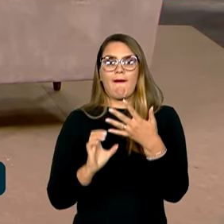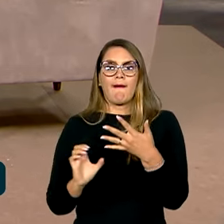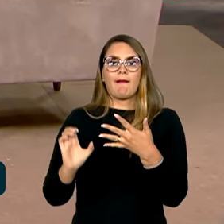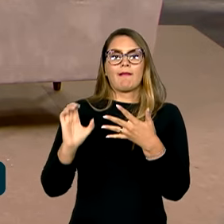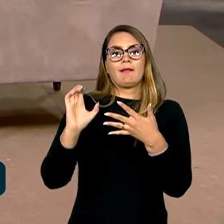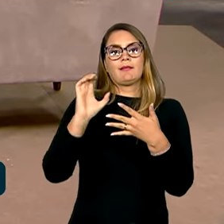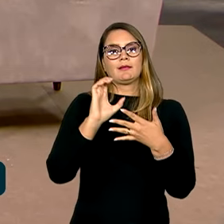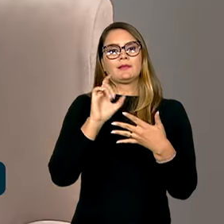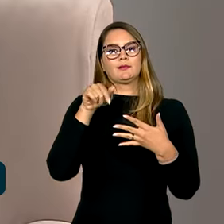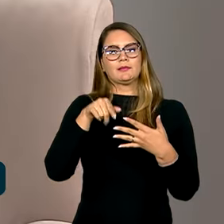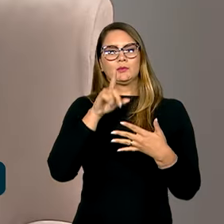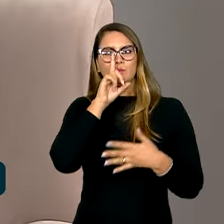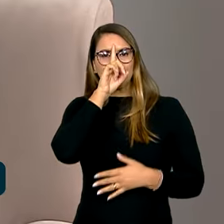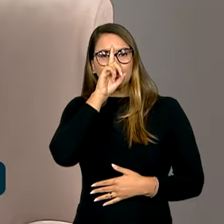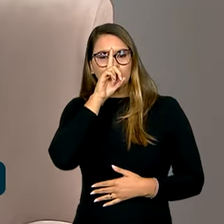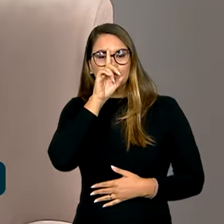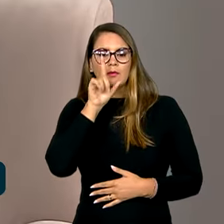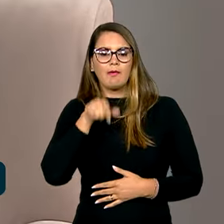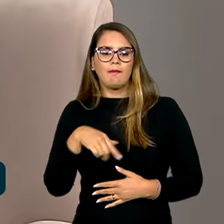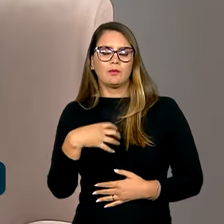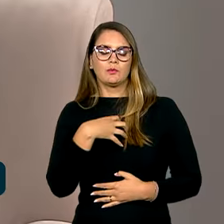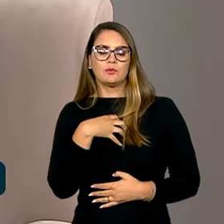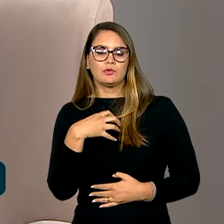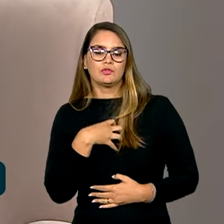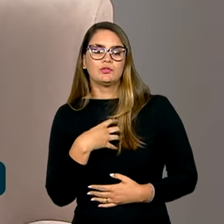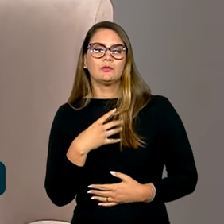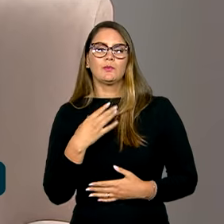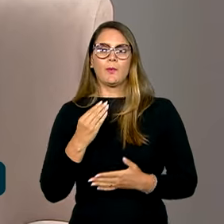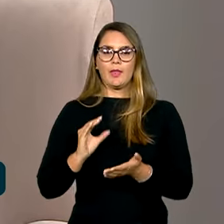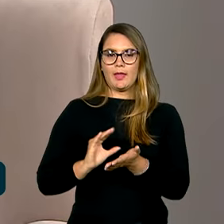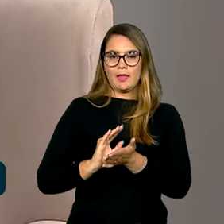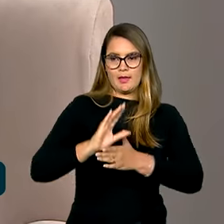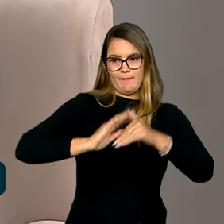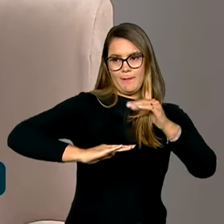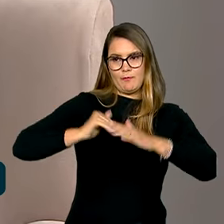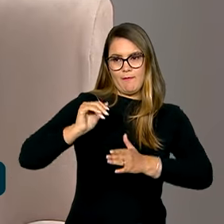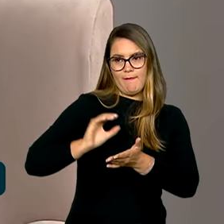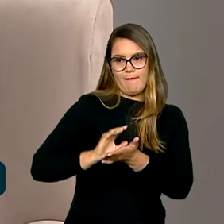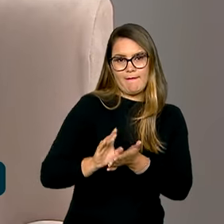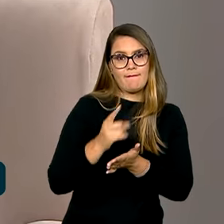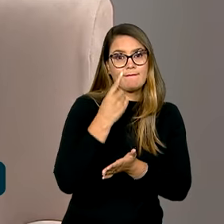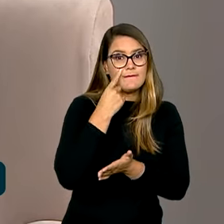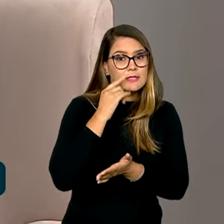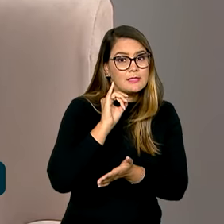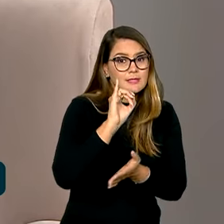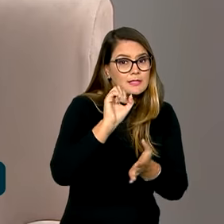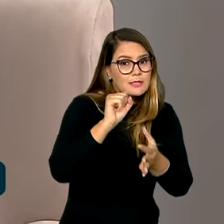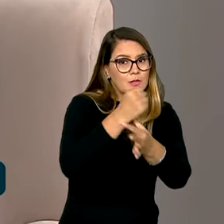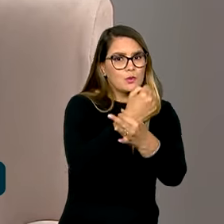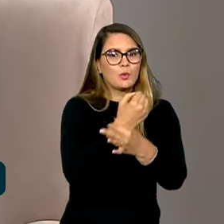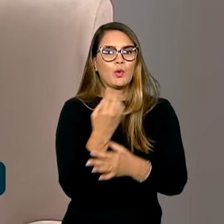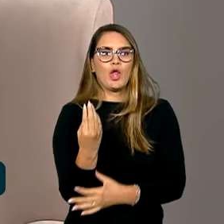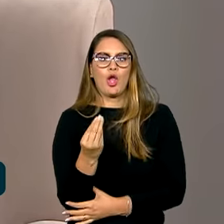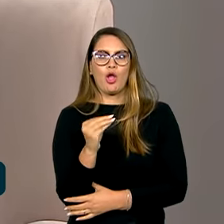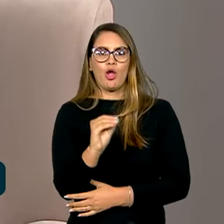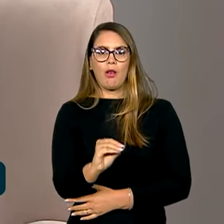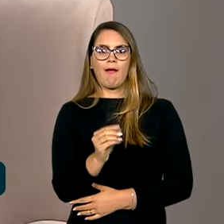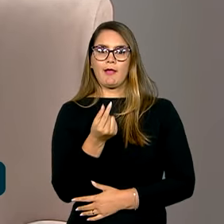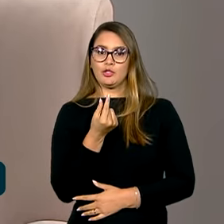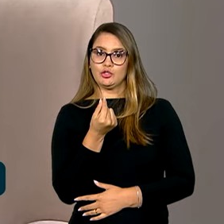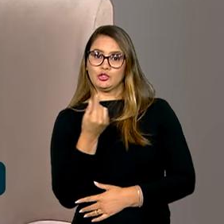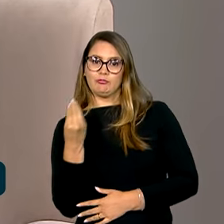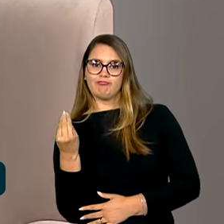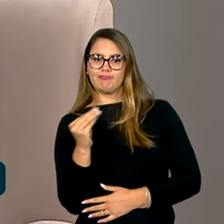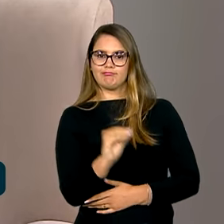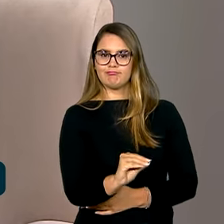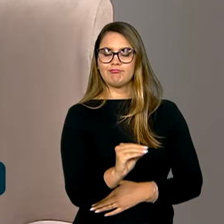de risco, que é uma forma dos investidores avaliarem o quanto é seguro eles colocarem o seu capital aqui